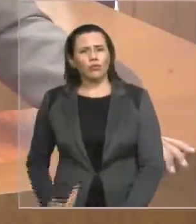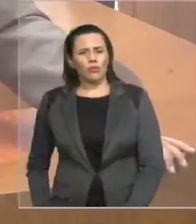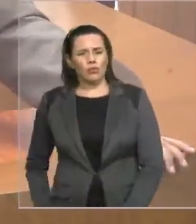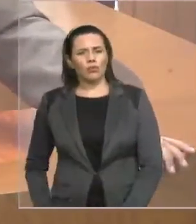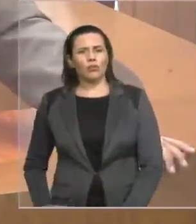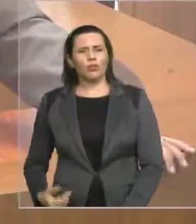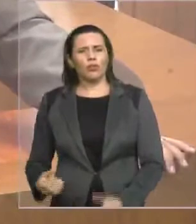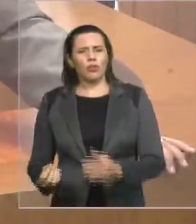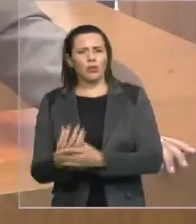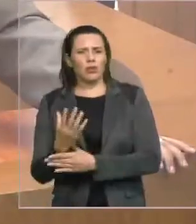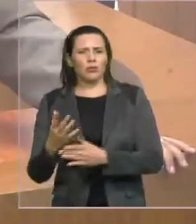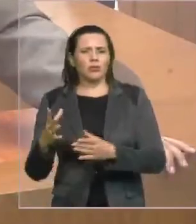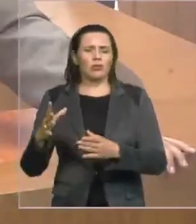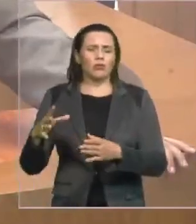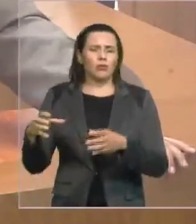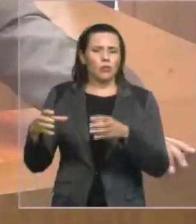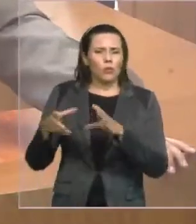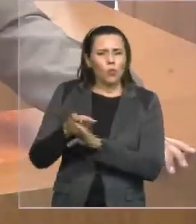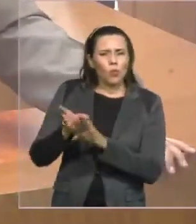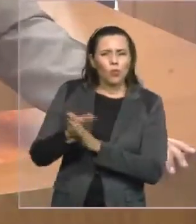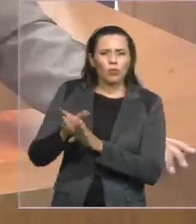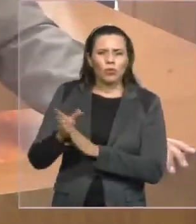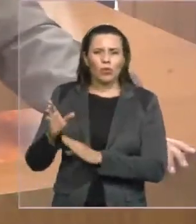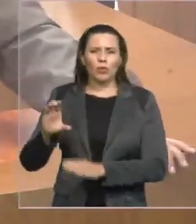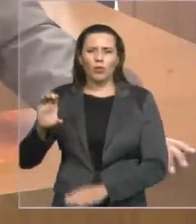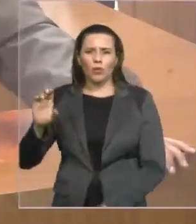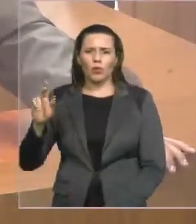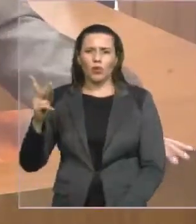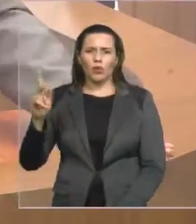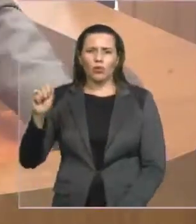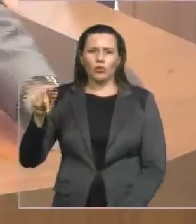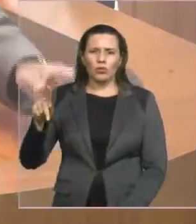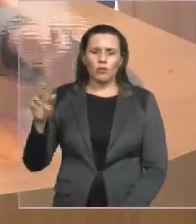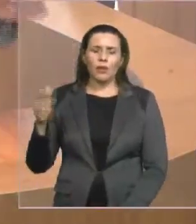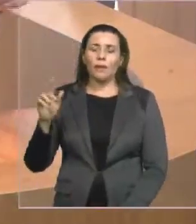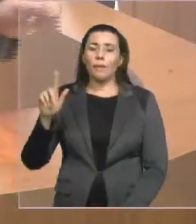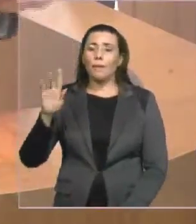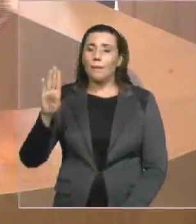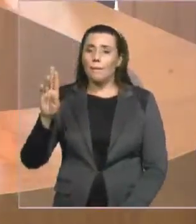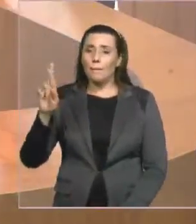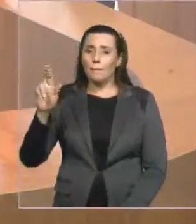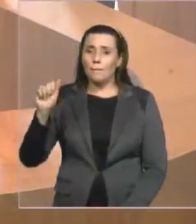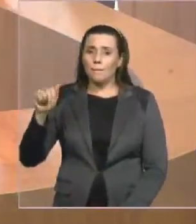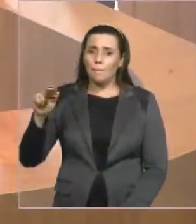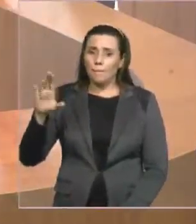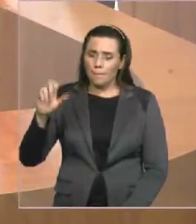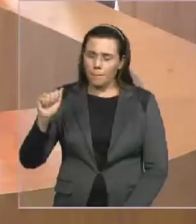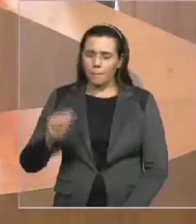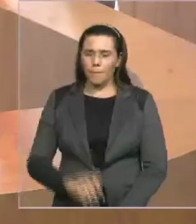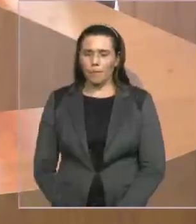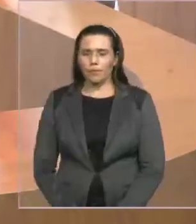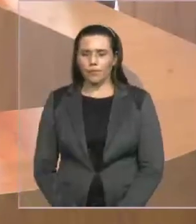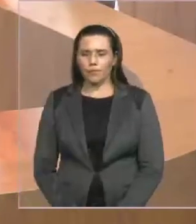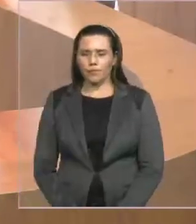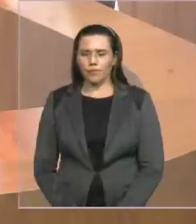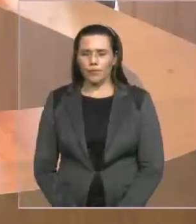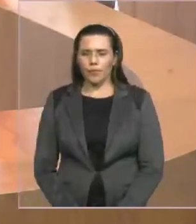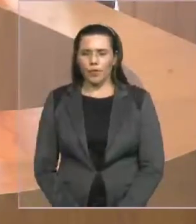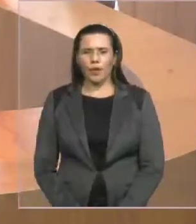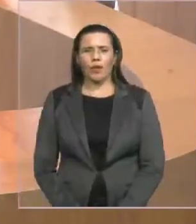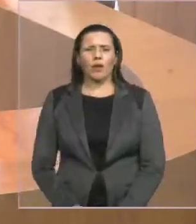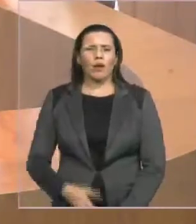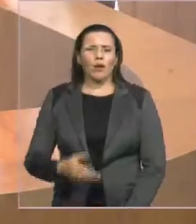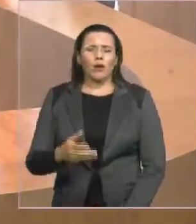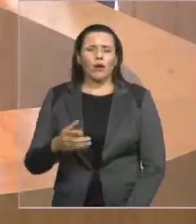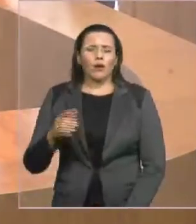quando coloca a sua grande maioria de comissionados escolhidos pelo procurador-geral, foi o saudoso governador Jackson Lago, deputado